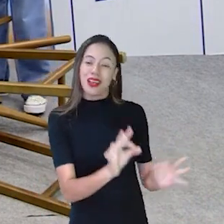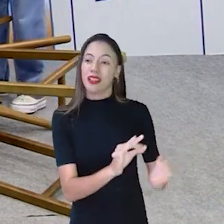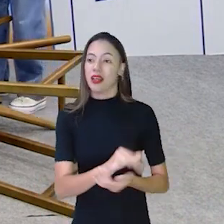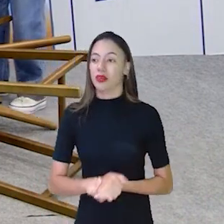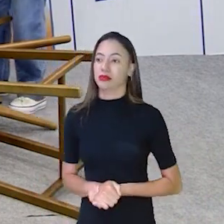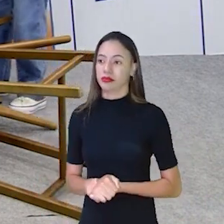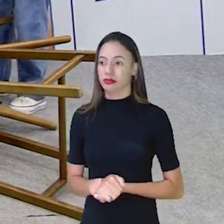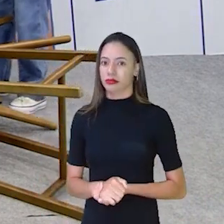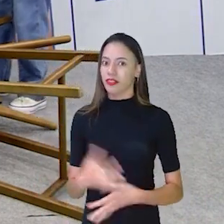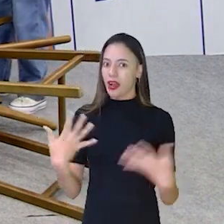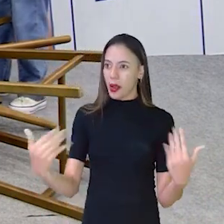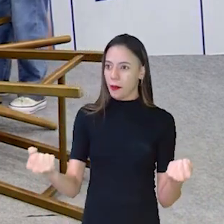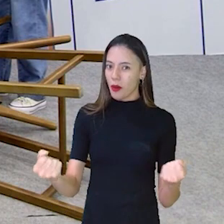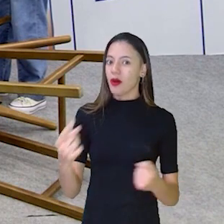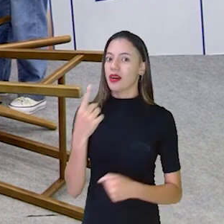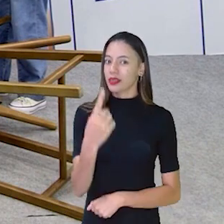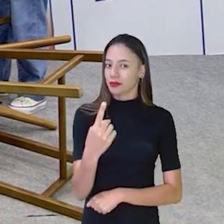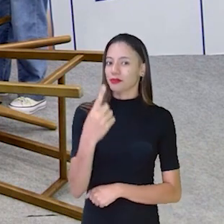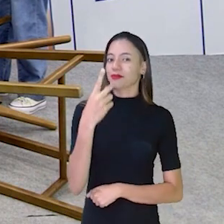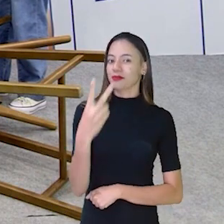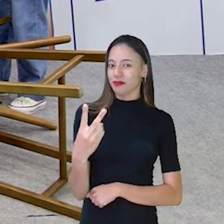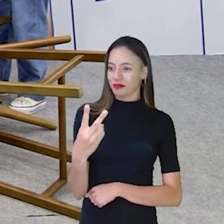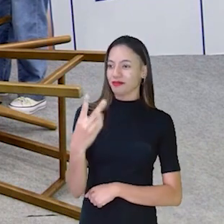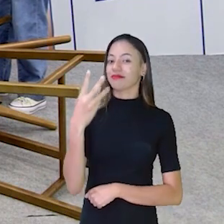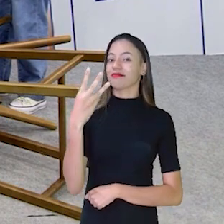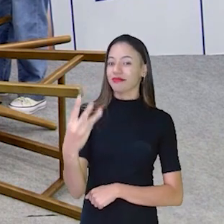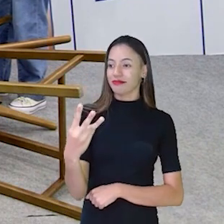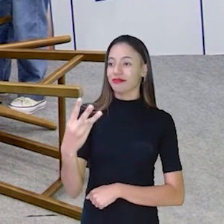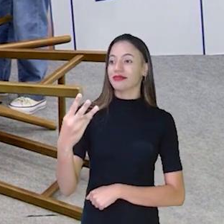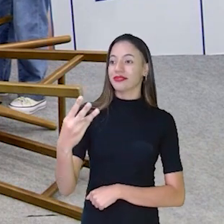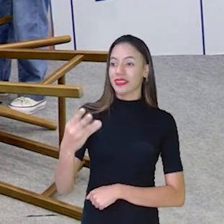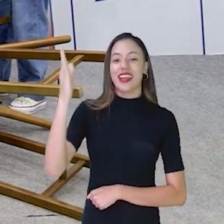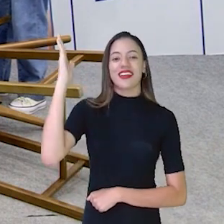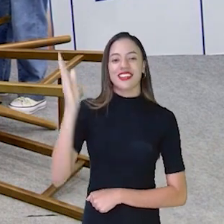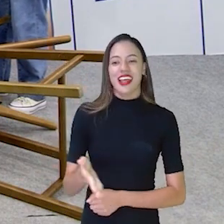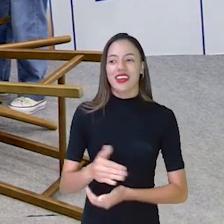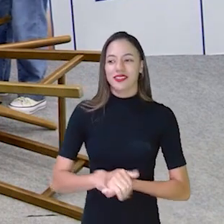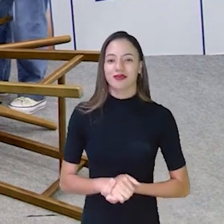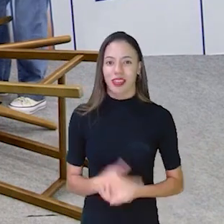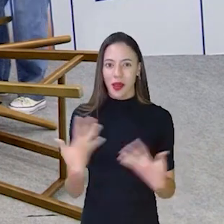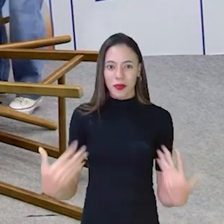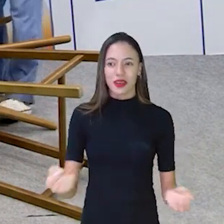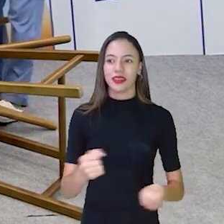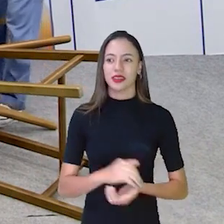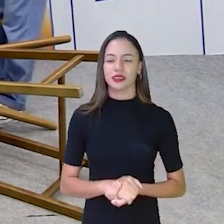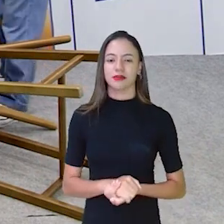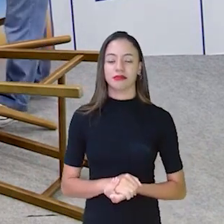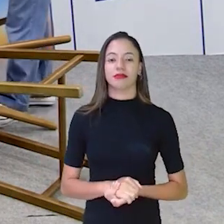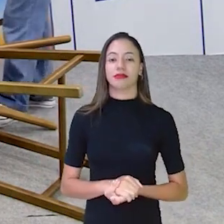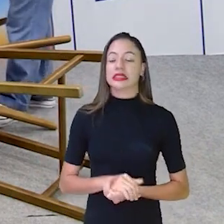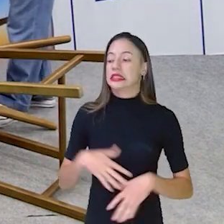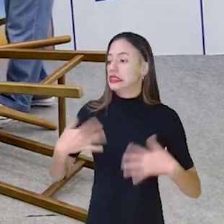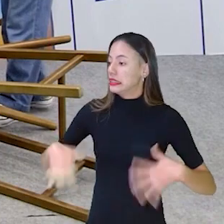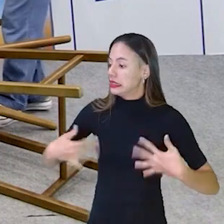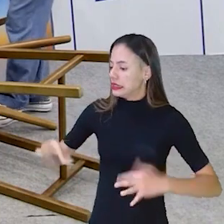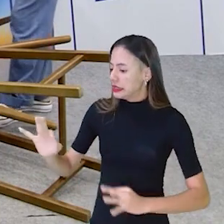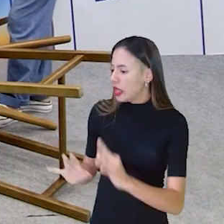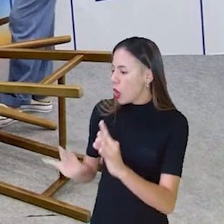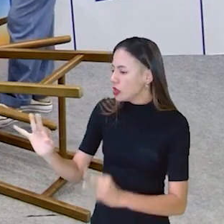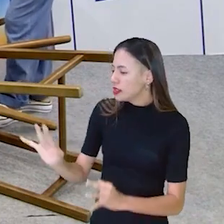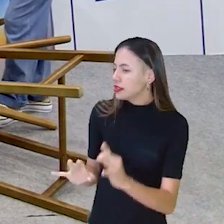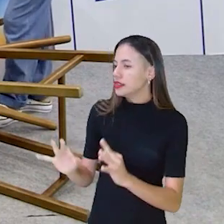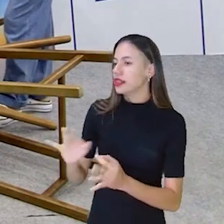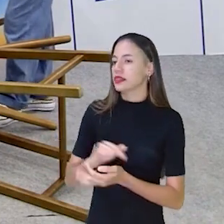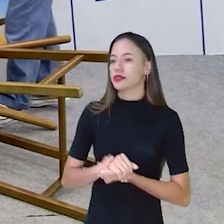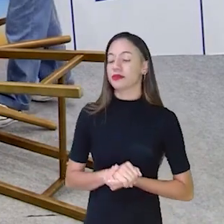pensar. Vamos lá? Um, dois, três e já. Vamos lá. Eita, tem que arrumar. Agora, uma coisa,